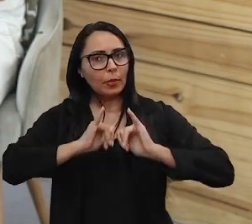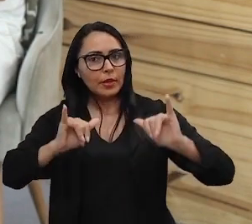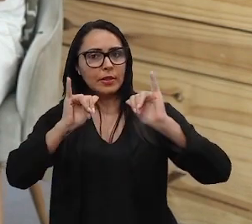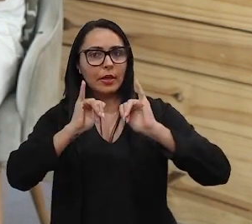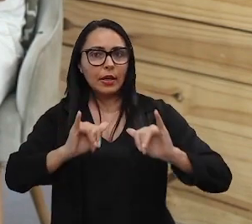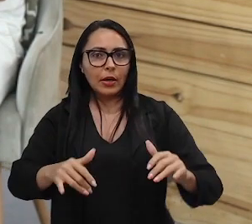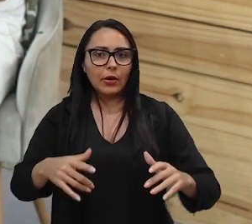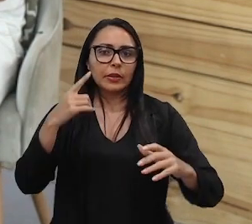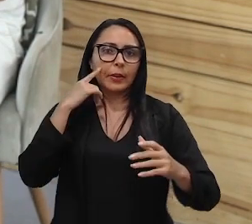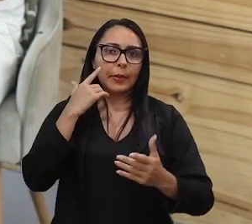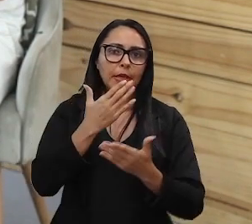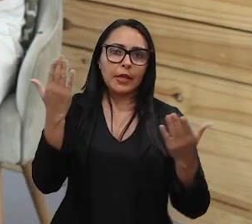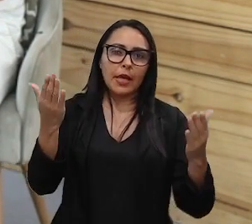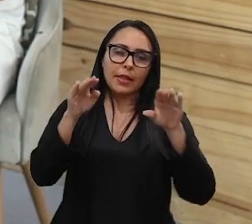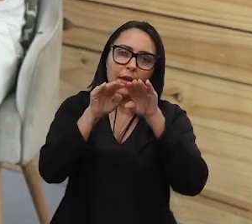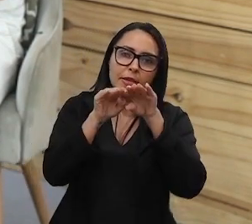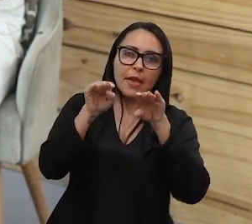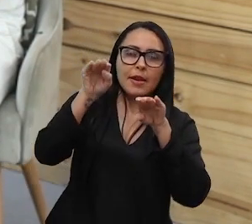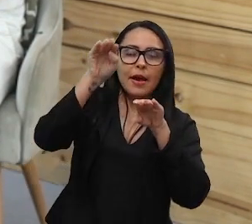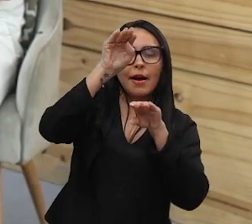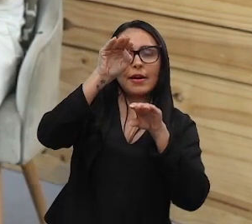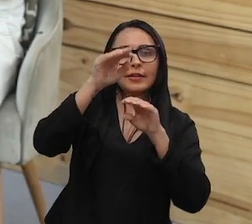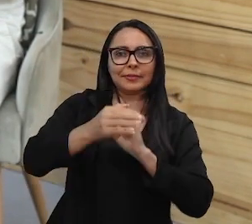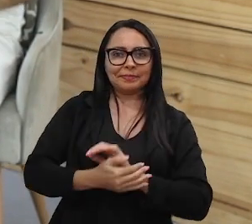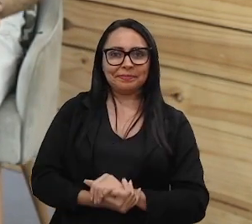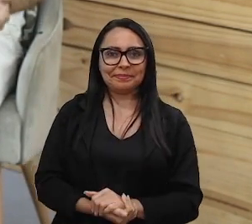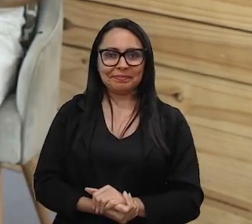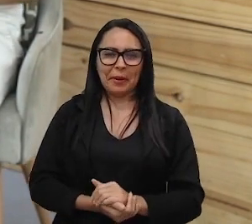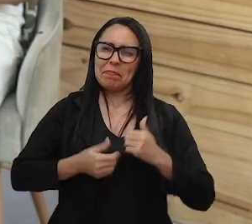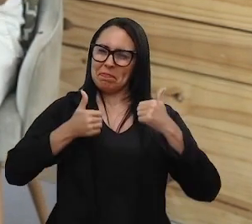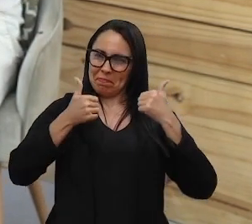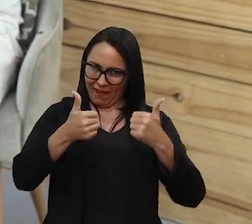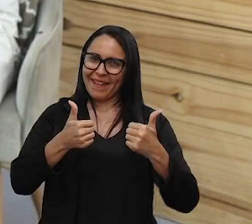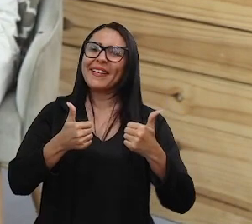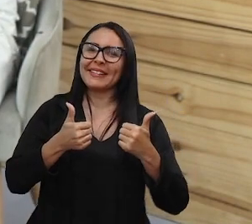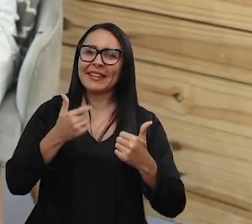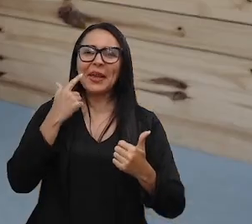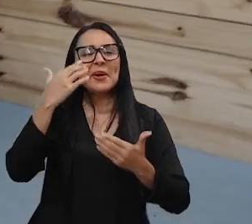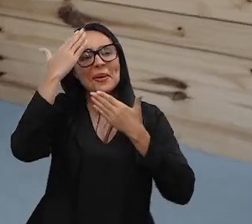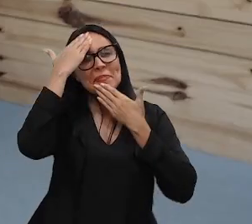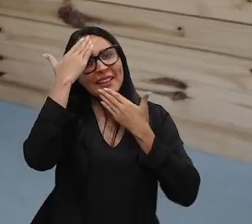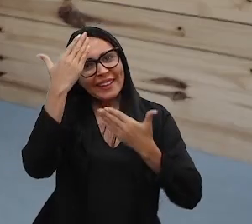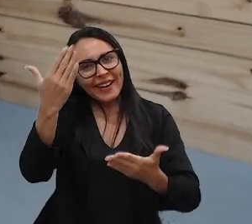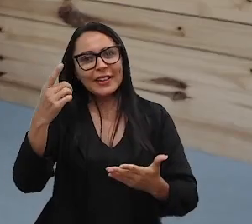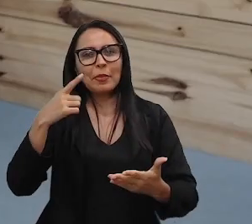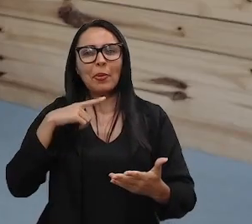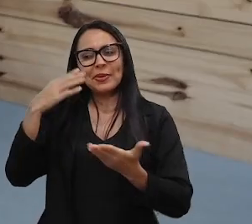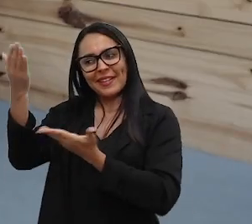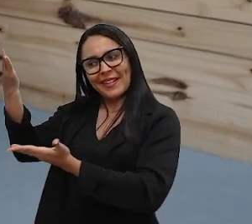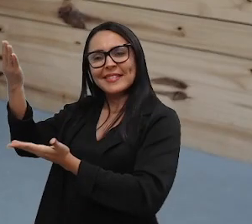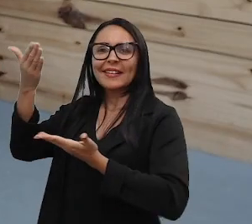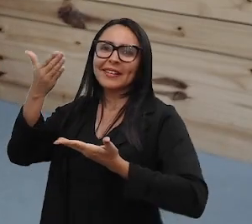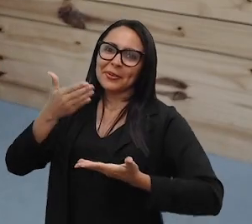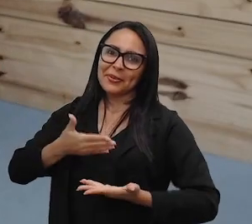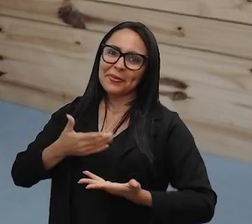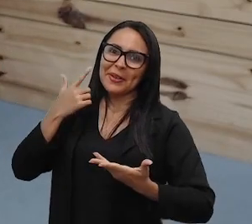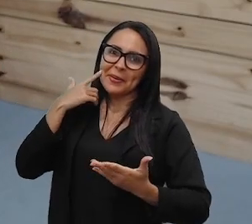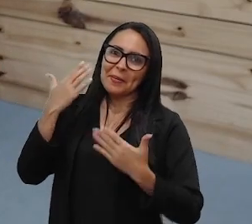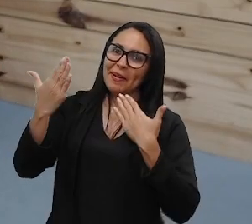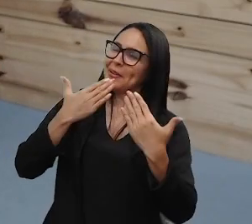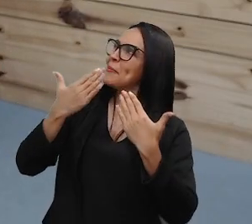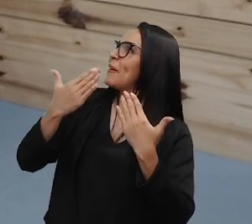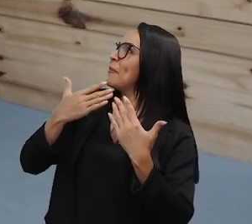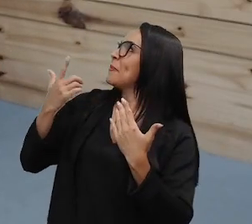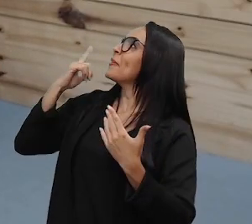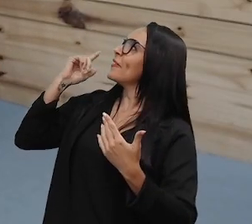informações hierárquicas. Gente, bacana! Georgia, muito obrigado por ter aceitado esse convite para bater um papo aqui